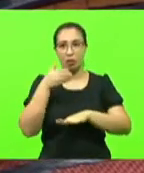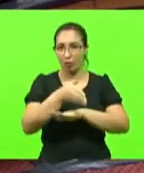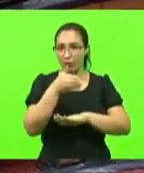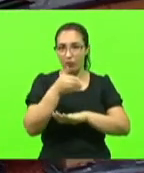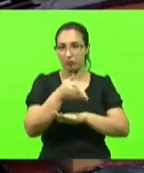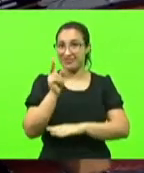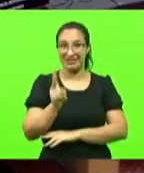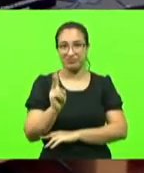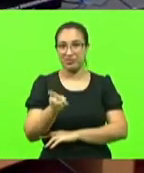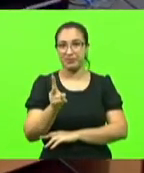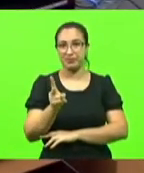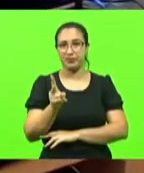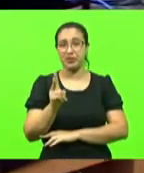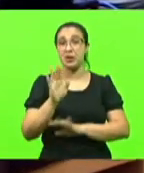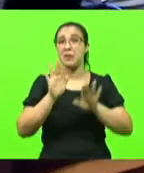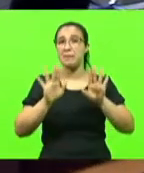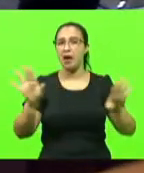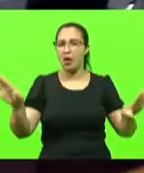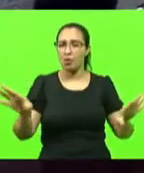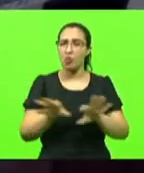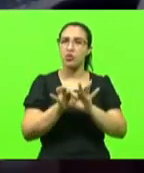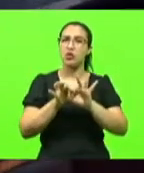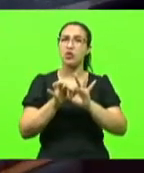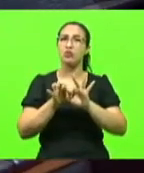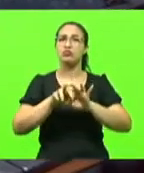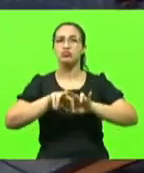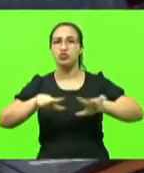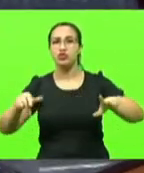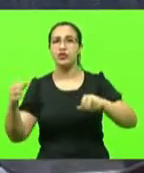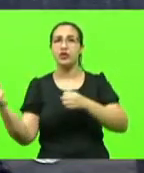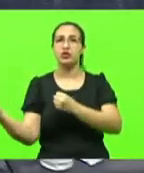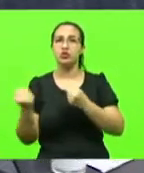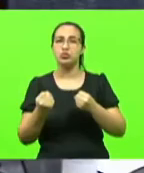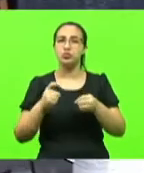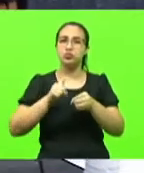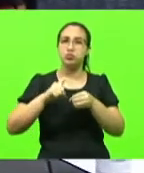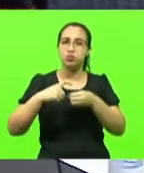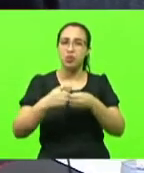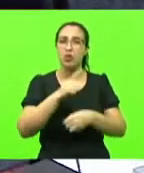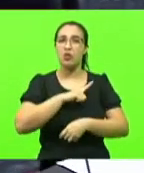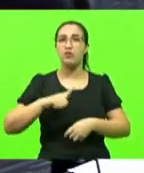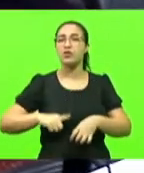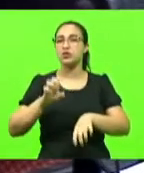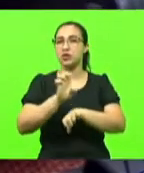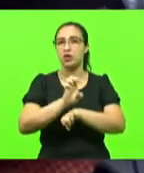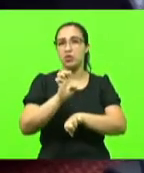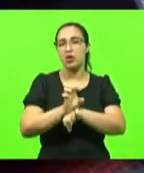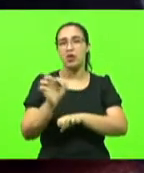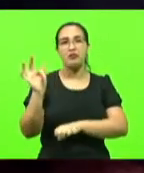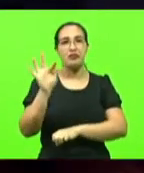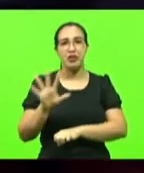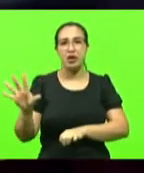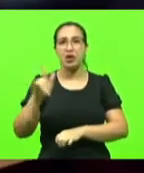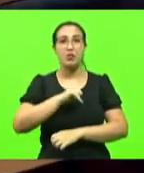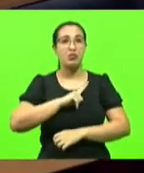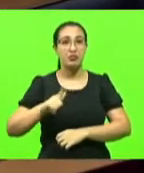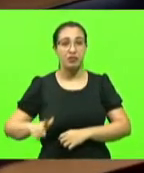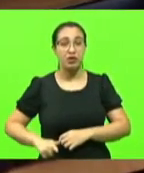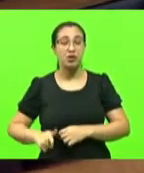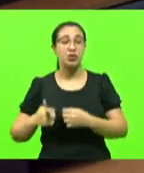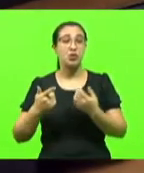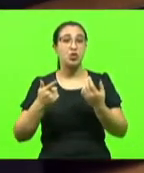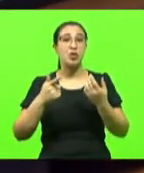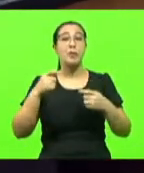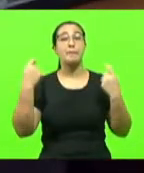eu acredito que uma união de muitas forças, nossa, deputado estadual, governo, governo federal, nós temos sim que fazer